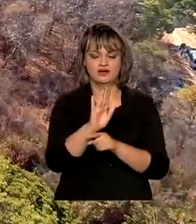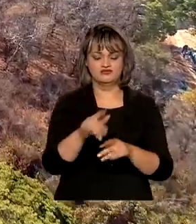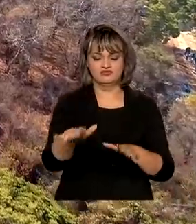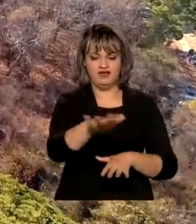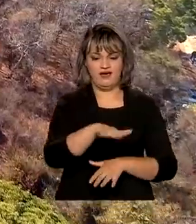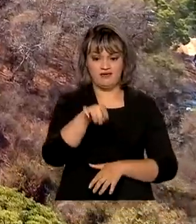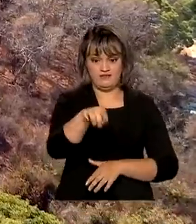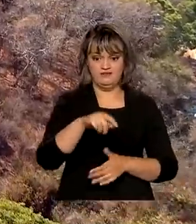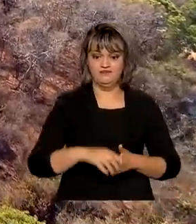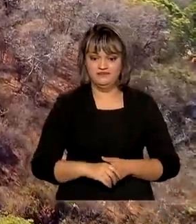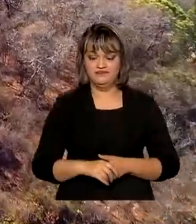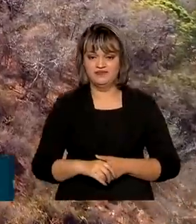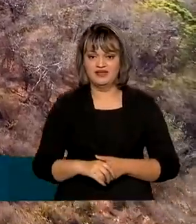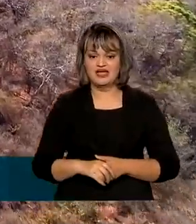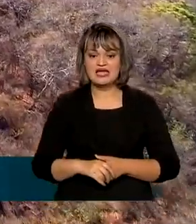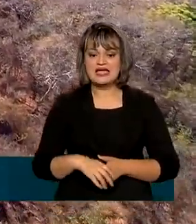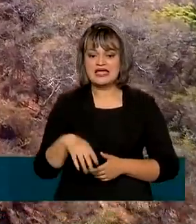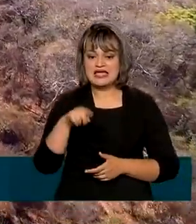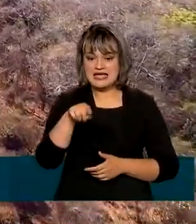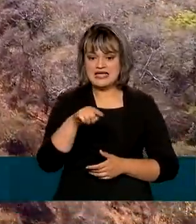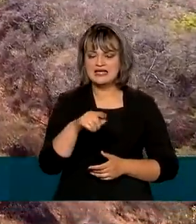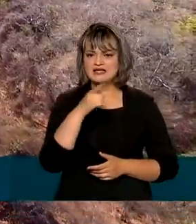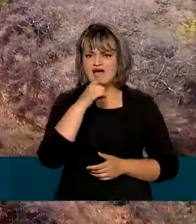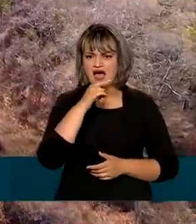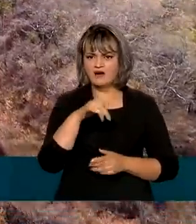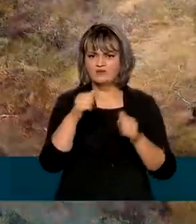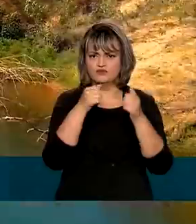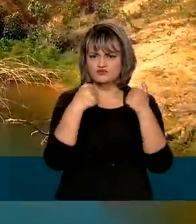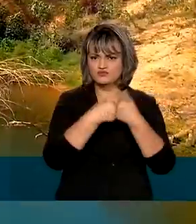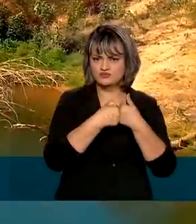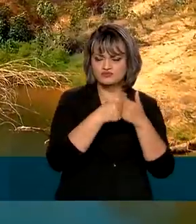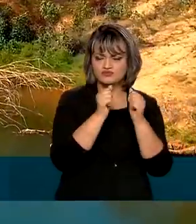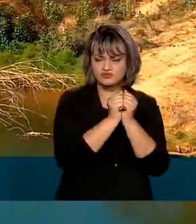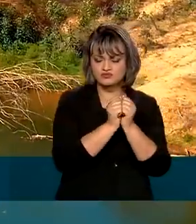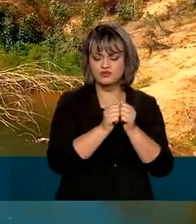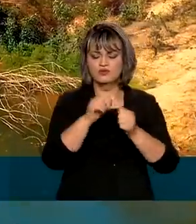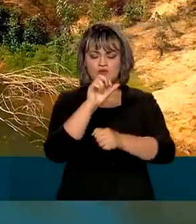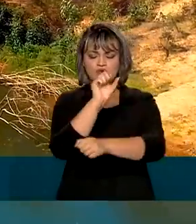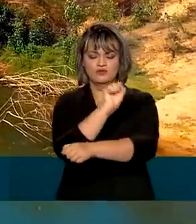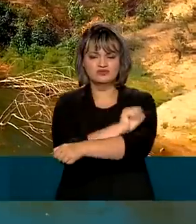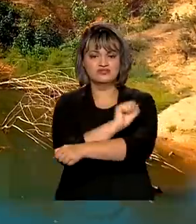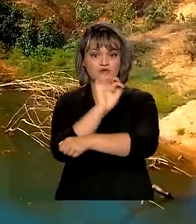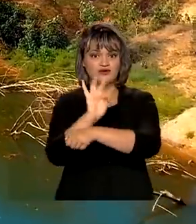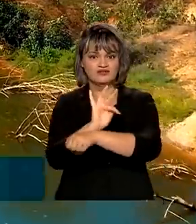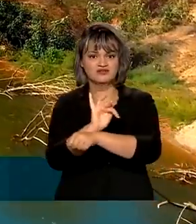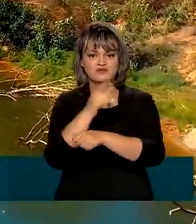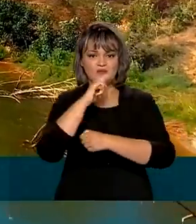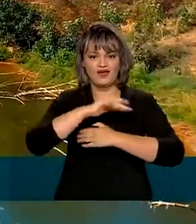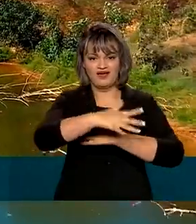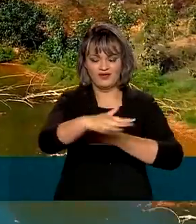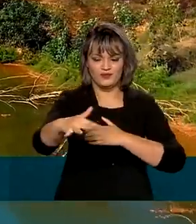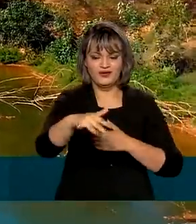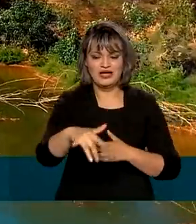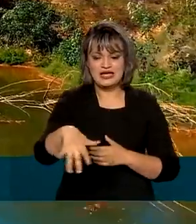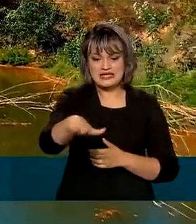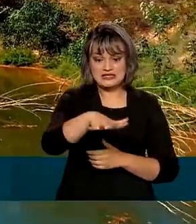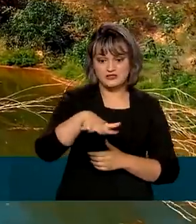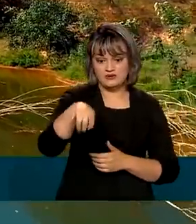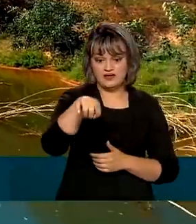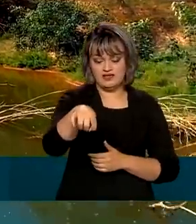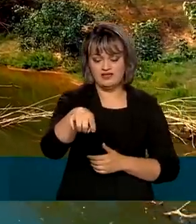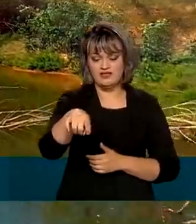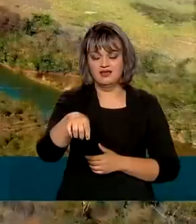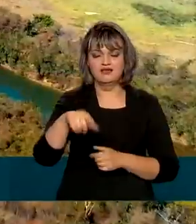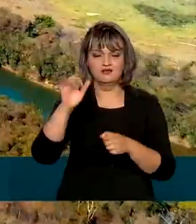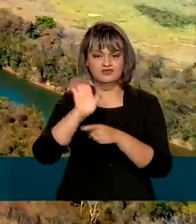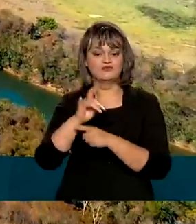Rio Urucuia, um dos principais afluentes do rio São Francisco, vai passar por uma revitalização. O manancial no noroeste de